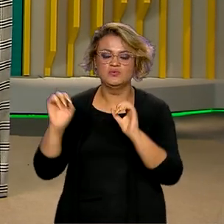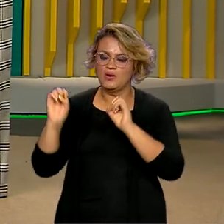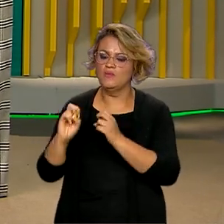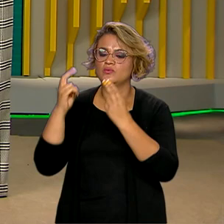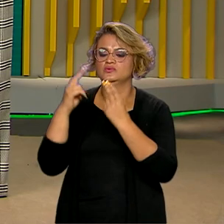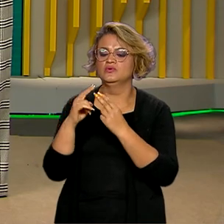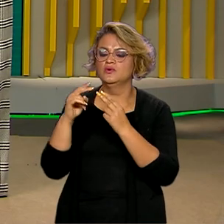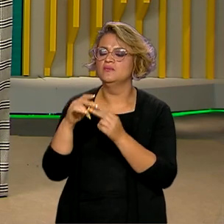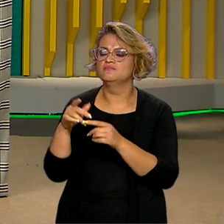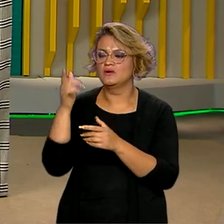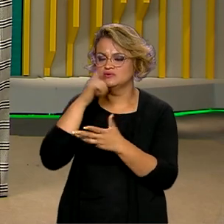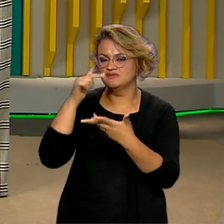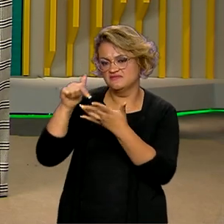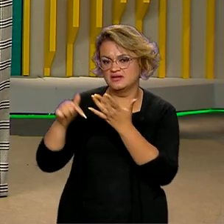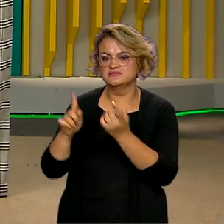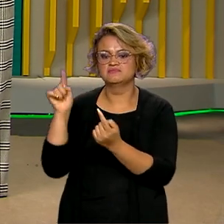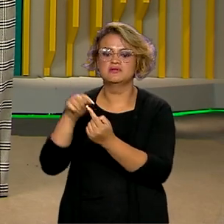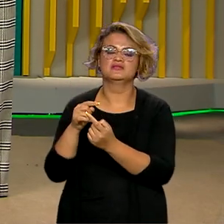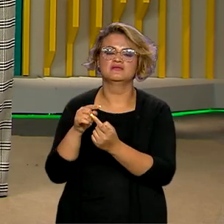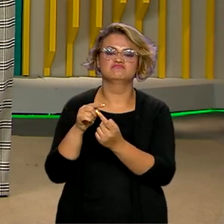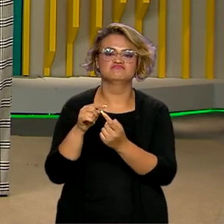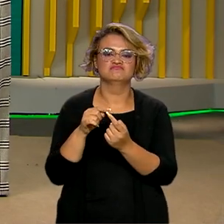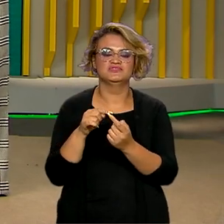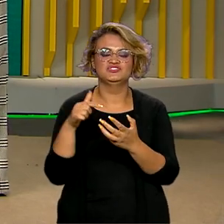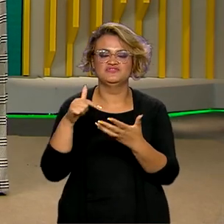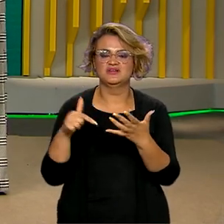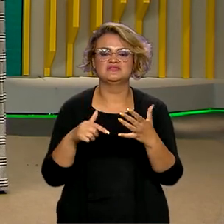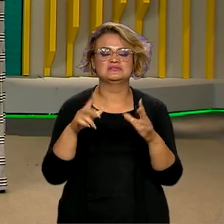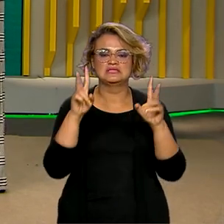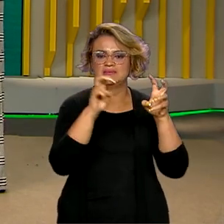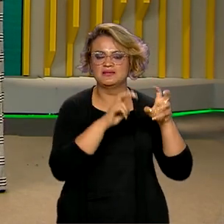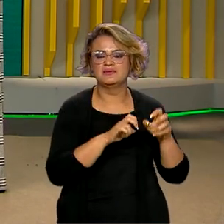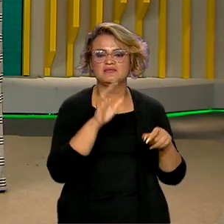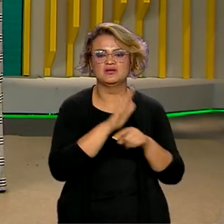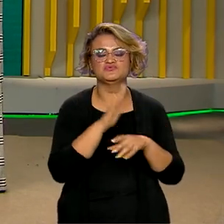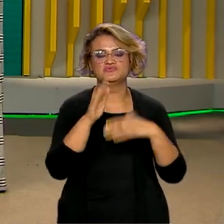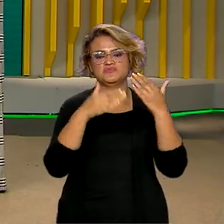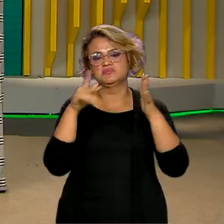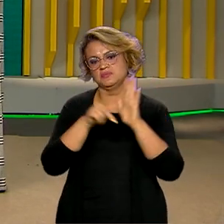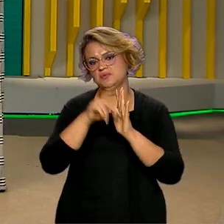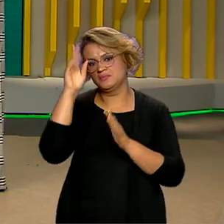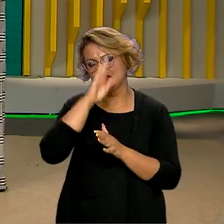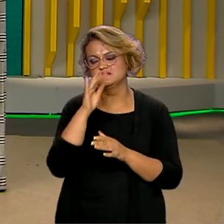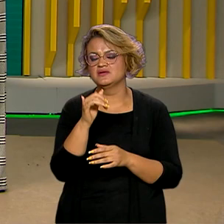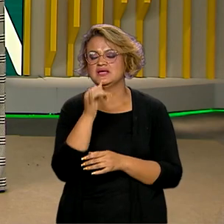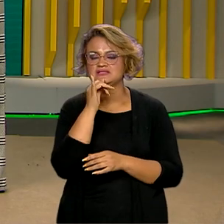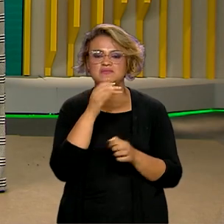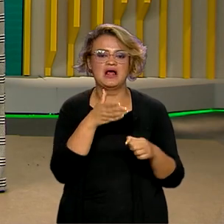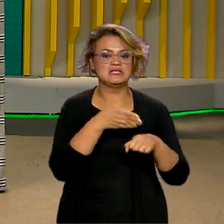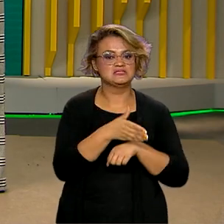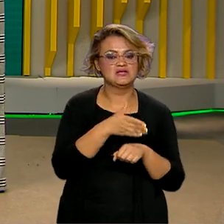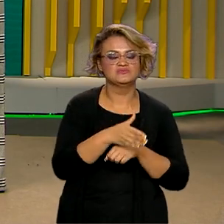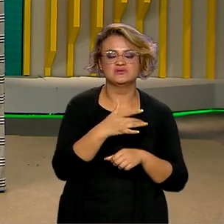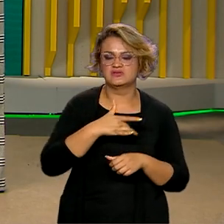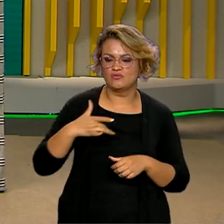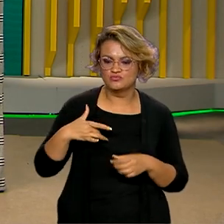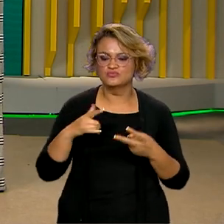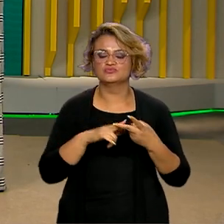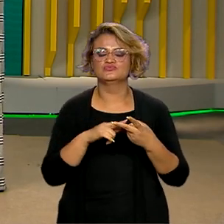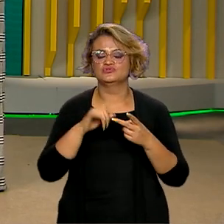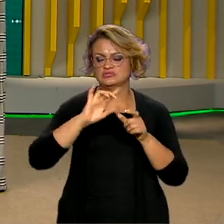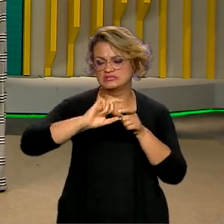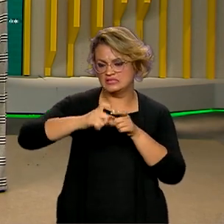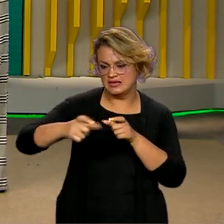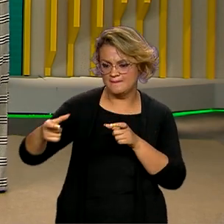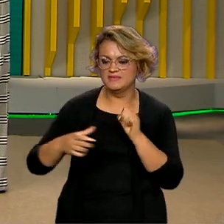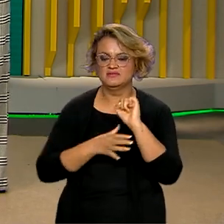para cumprir as metas e objetivos dos grandes temas de desenvolvimento do país, como acesso da população à saúde, saneamento